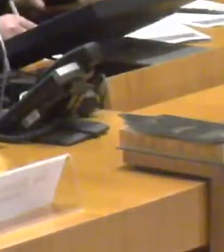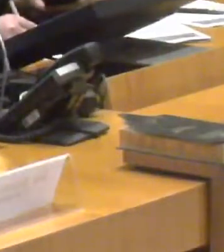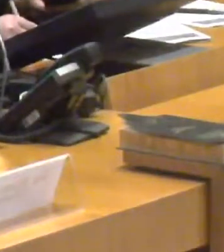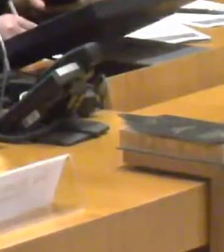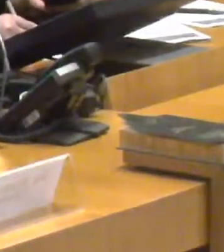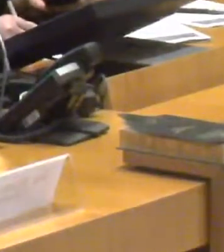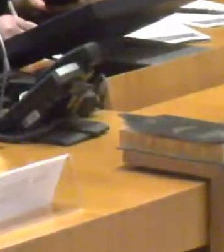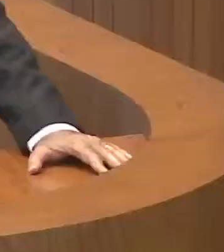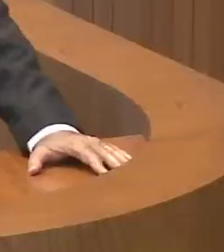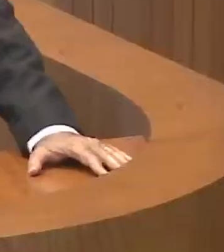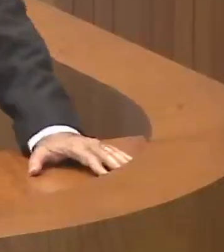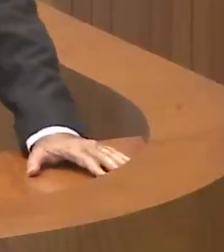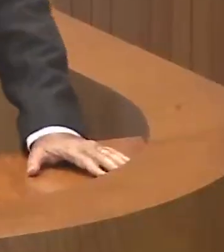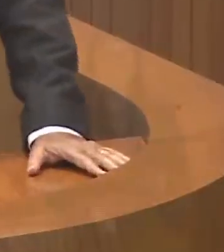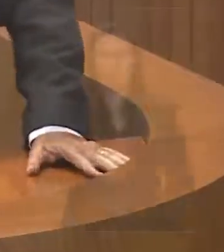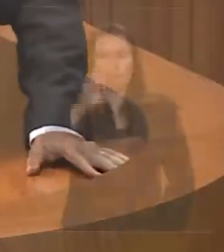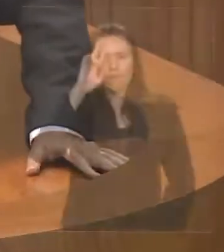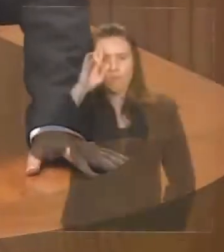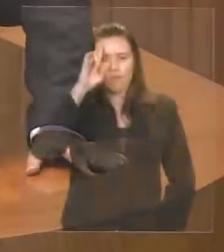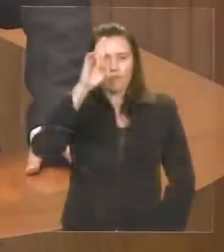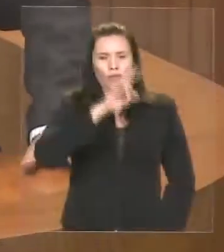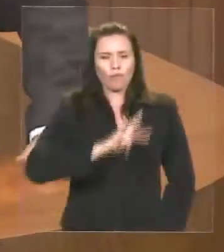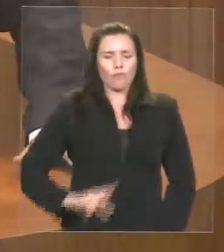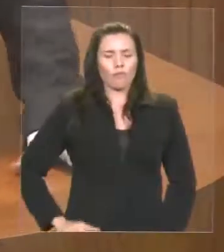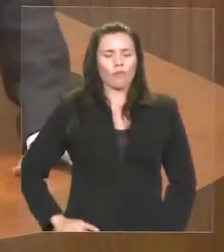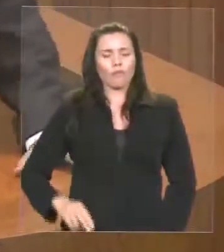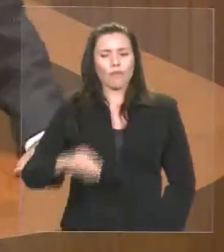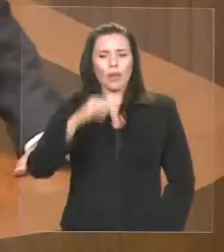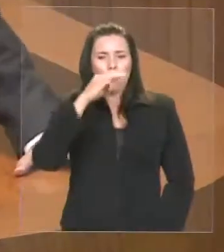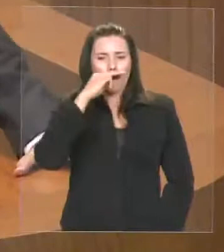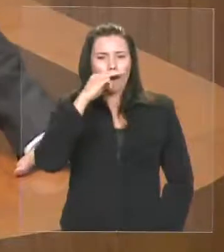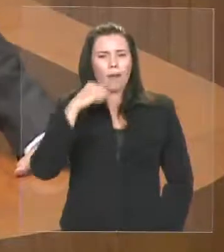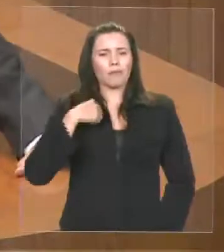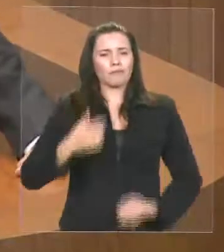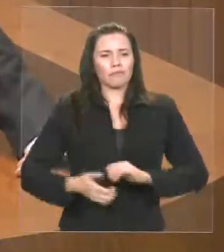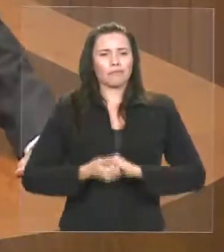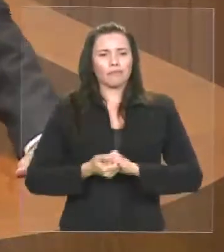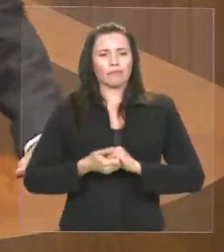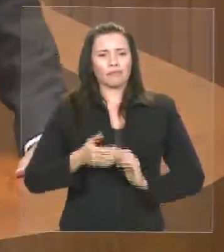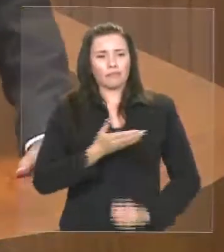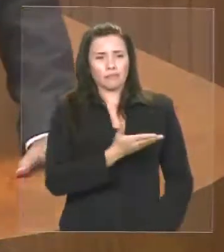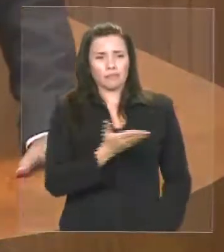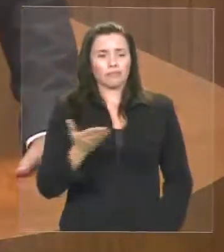Presidente Humberto Cotinho, que eu parabenizo pela condução dos trabalhos,